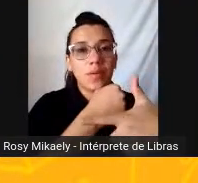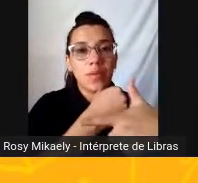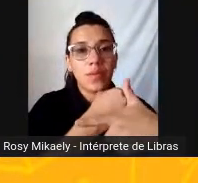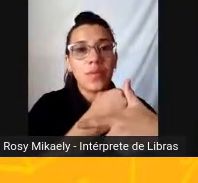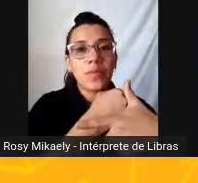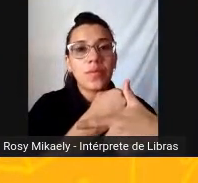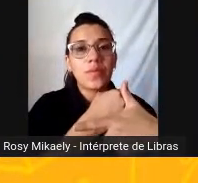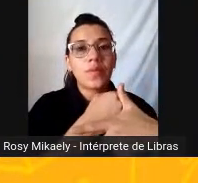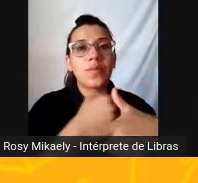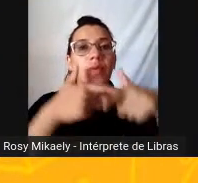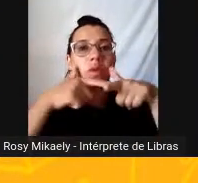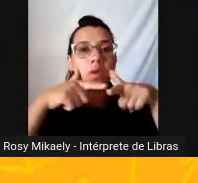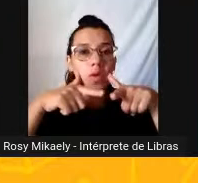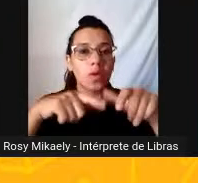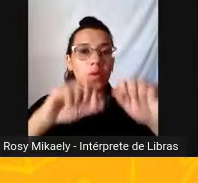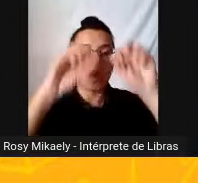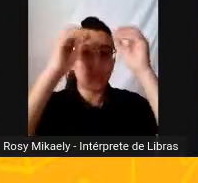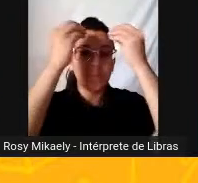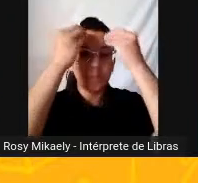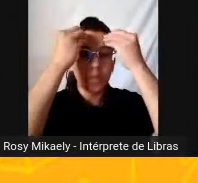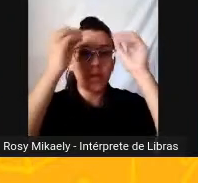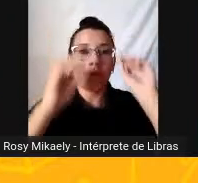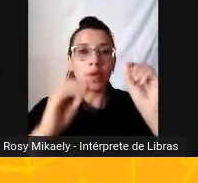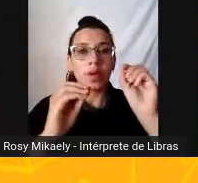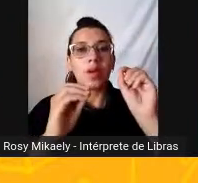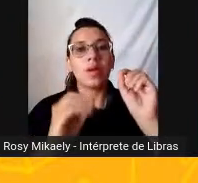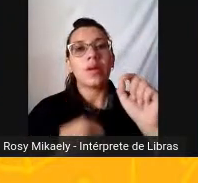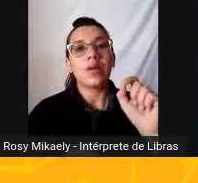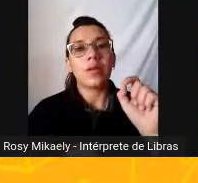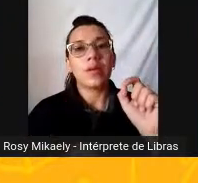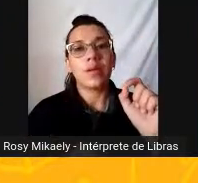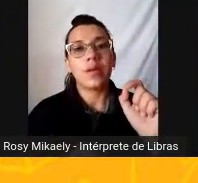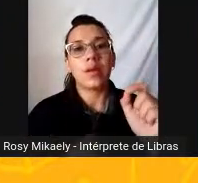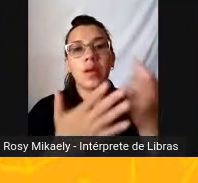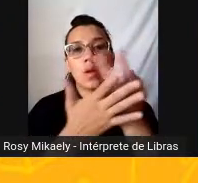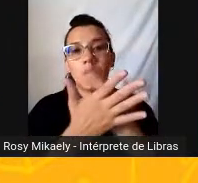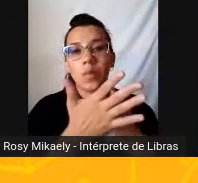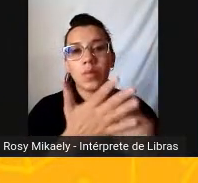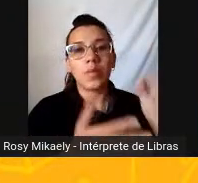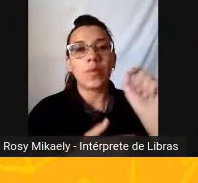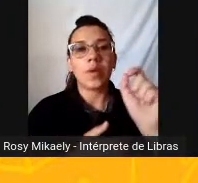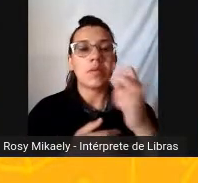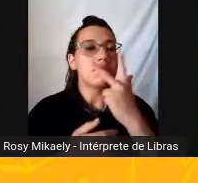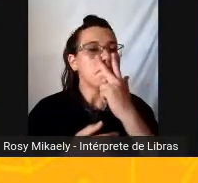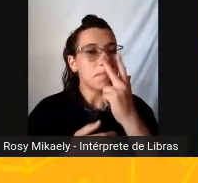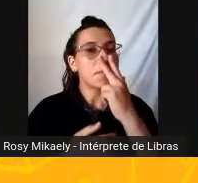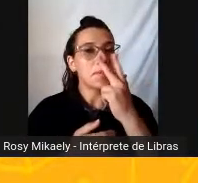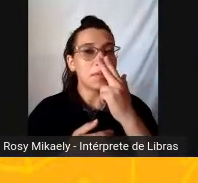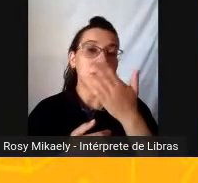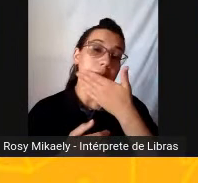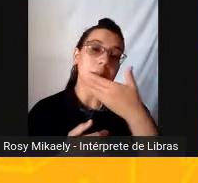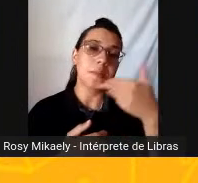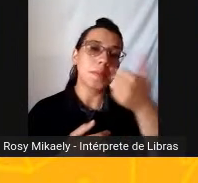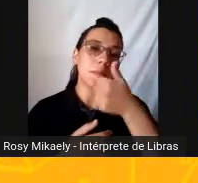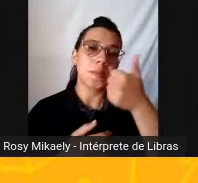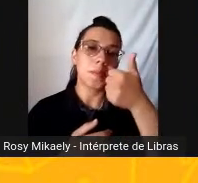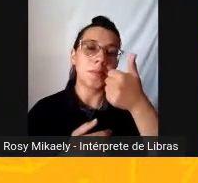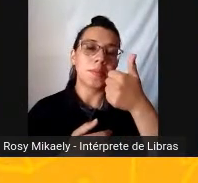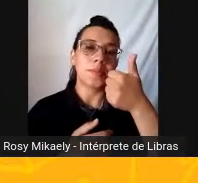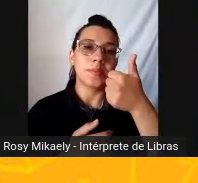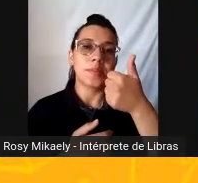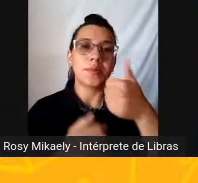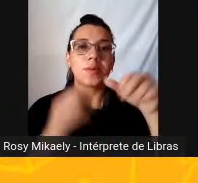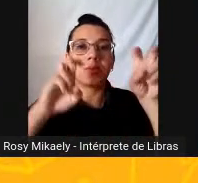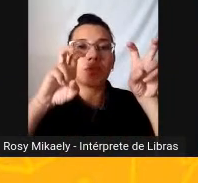obra Isso aí já está Bem parecido Não está, gente? Olha aqui Tematização do fazer